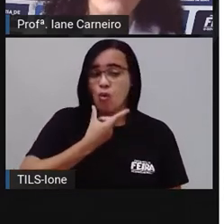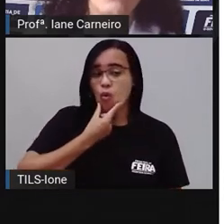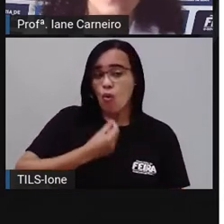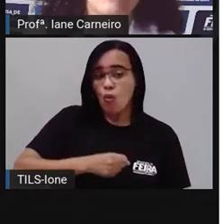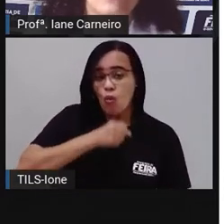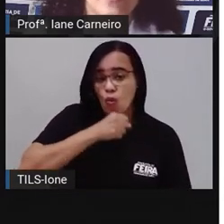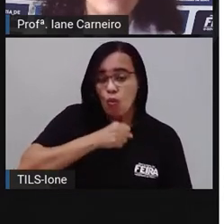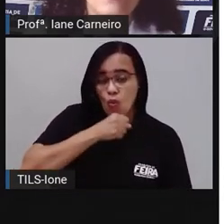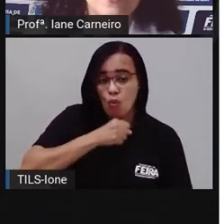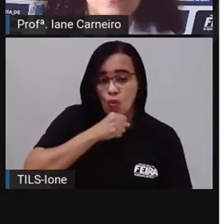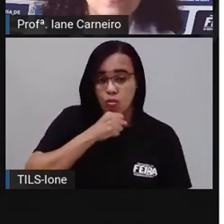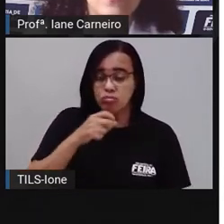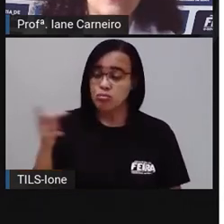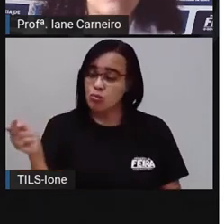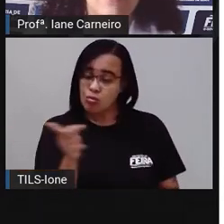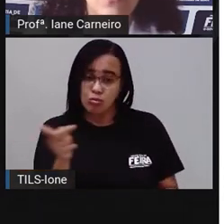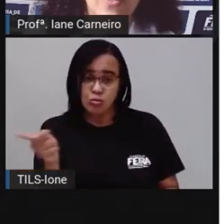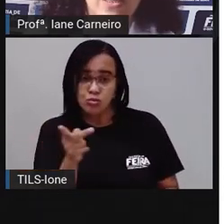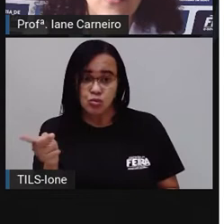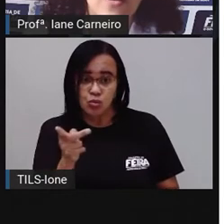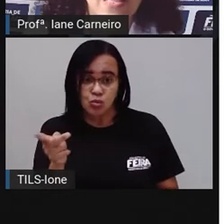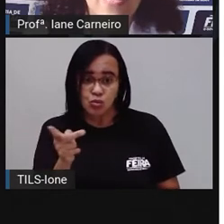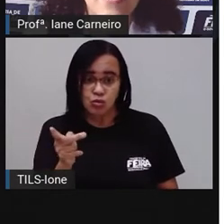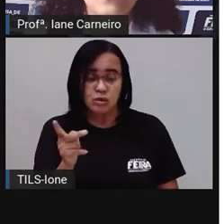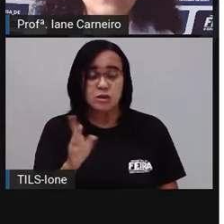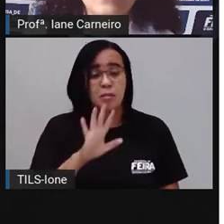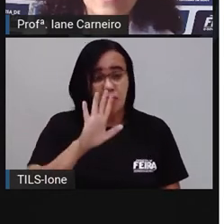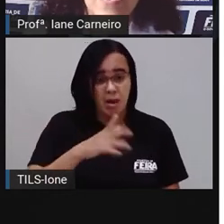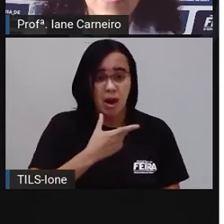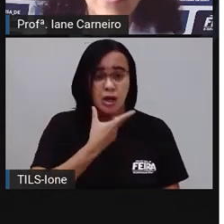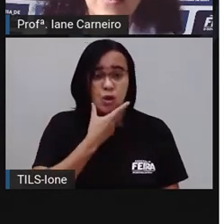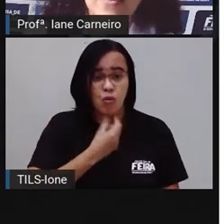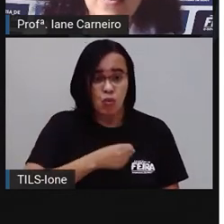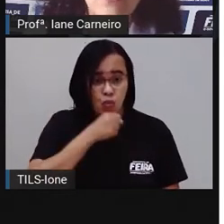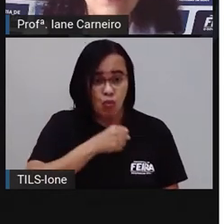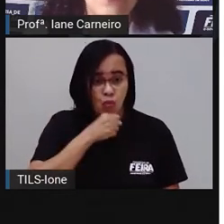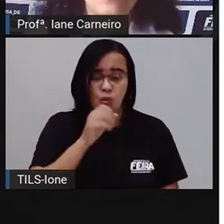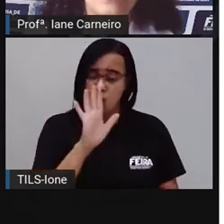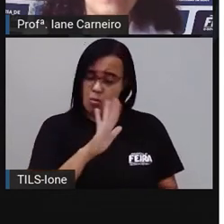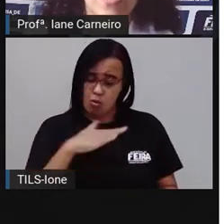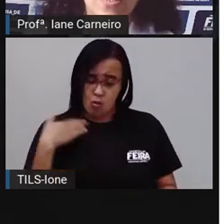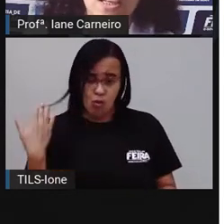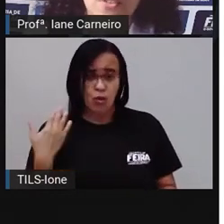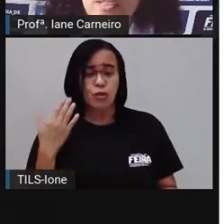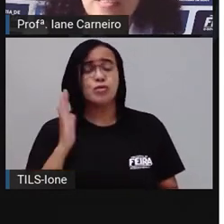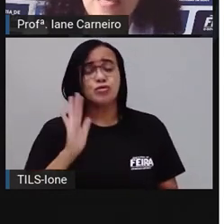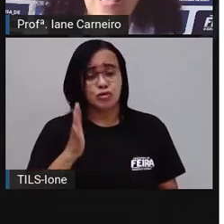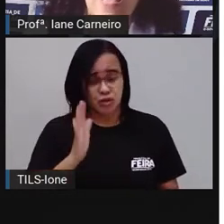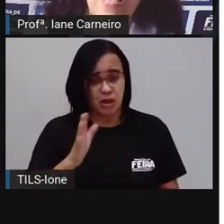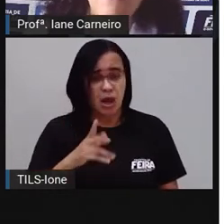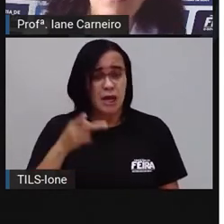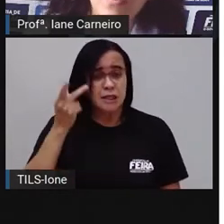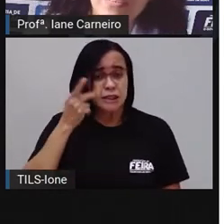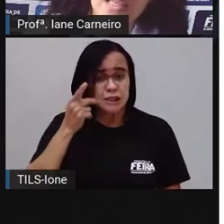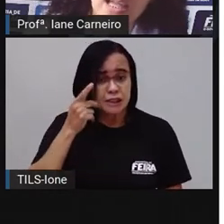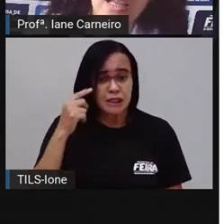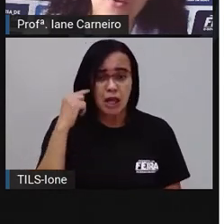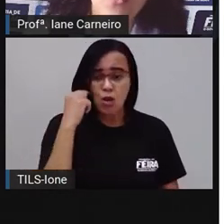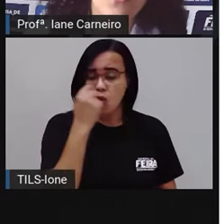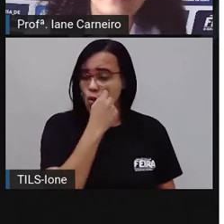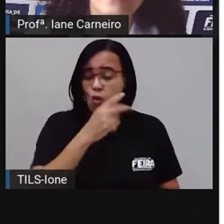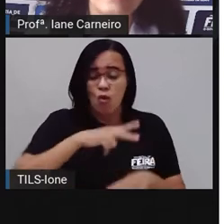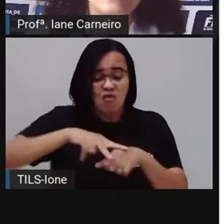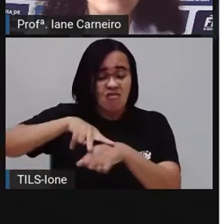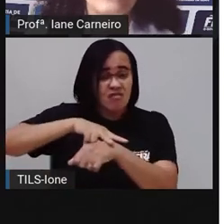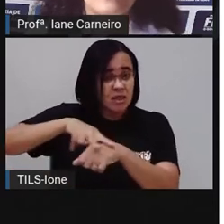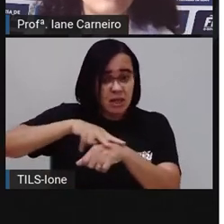O avô Edilson, que já morreu, era um cearense de olhos verdes. A avó Célia